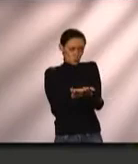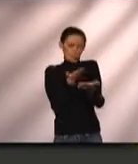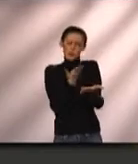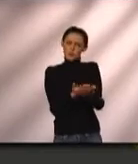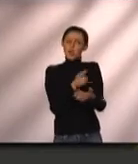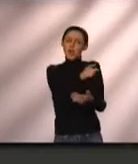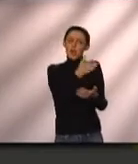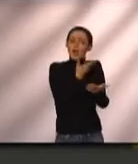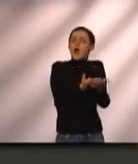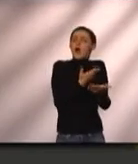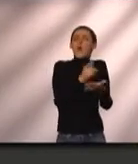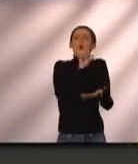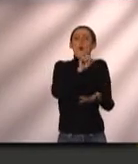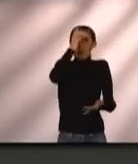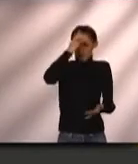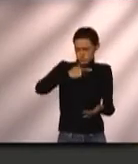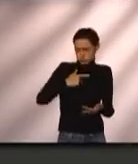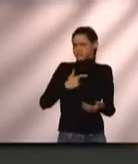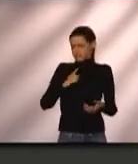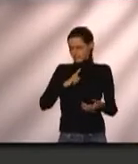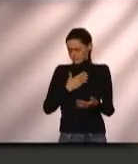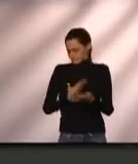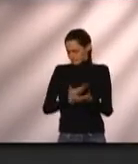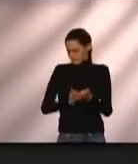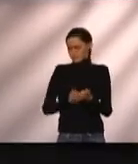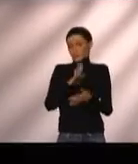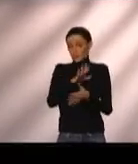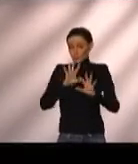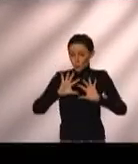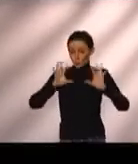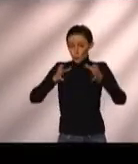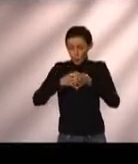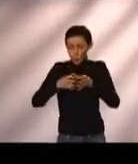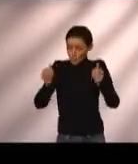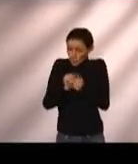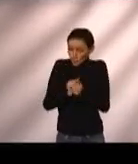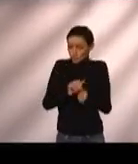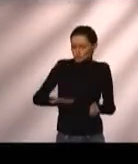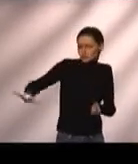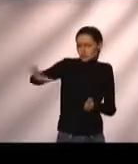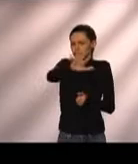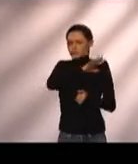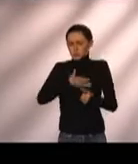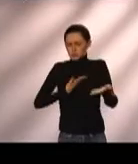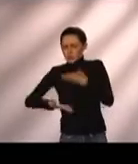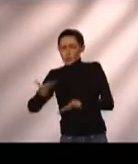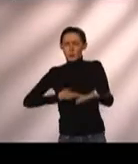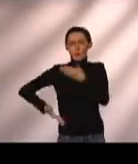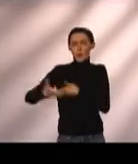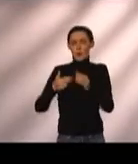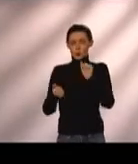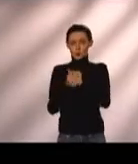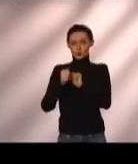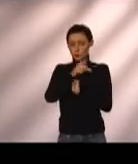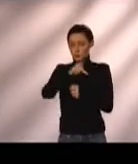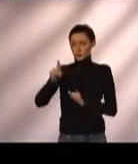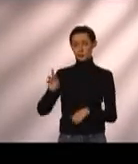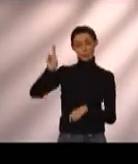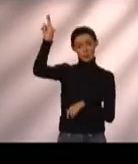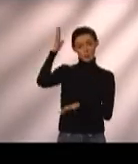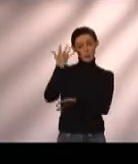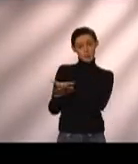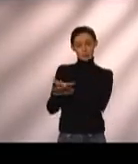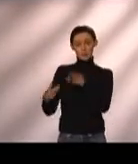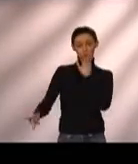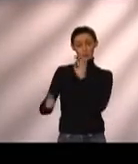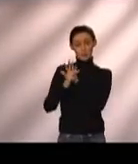que é um estudo, ao mesmo tempo, individual, mas é coletivo, porque se forma um grupo de estudo, e ainda com o acompanhamento de um coordenador, que é